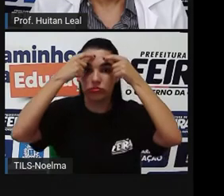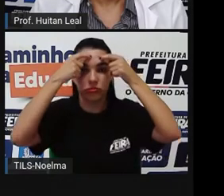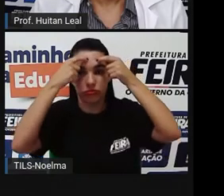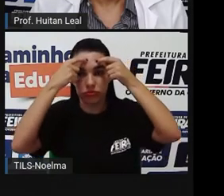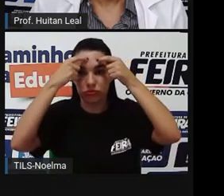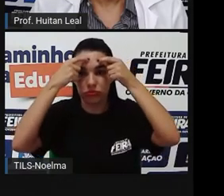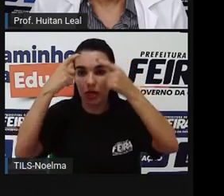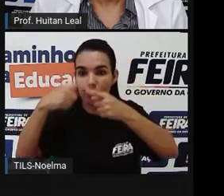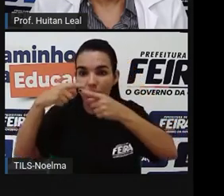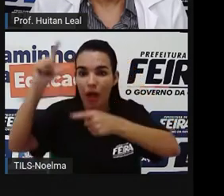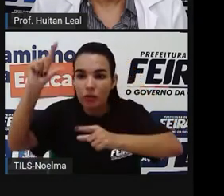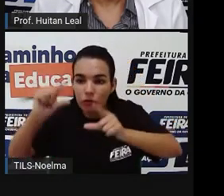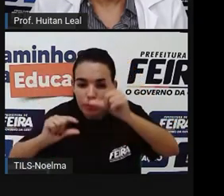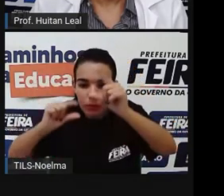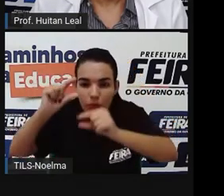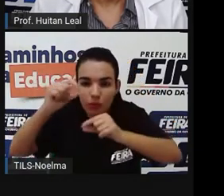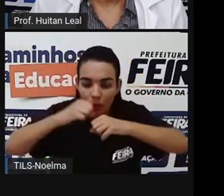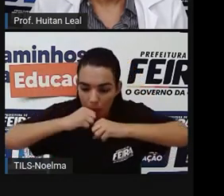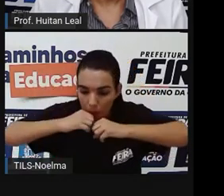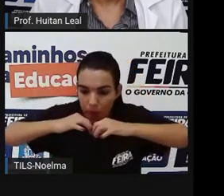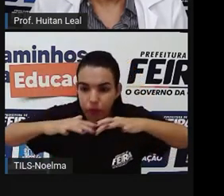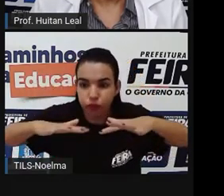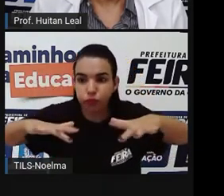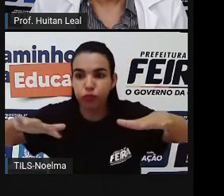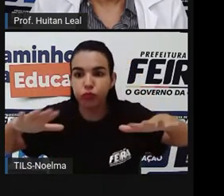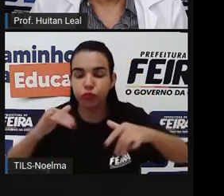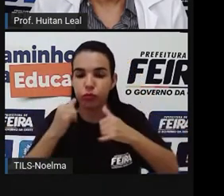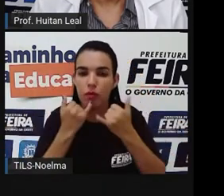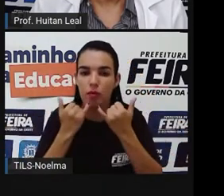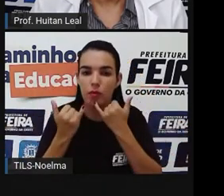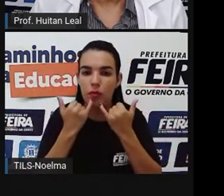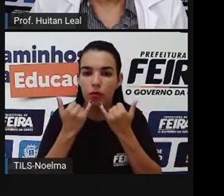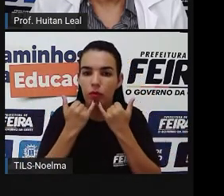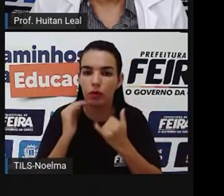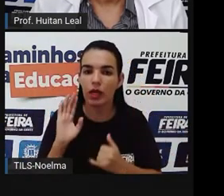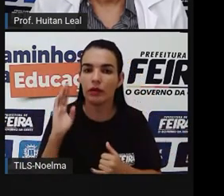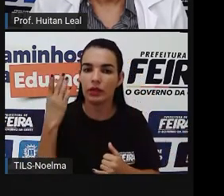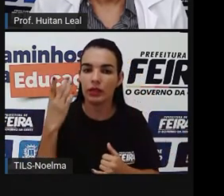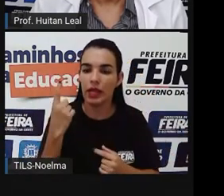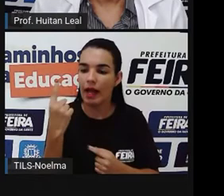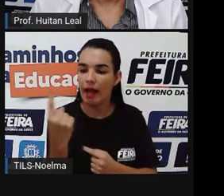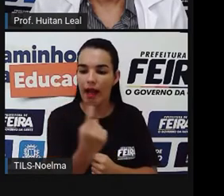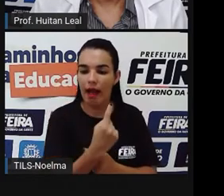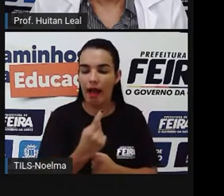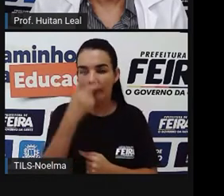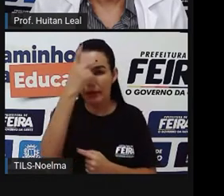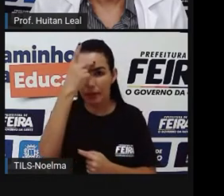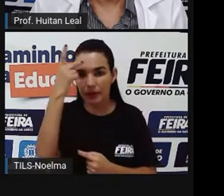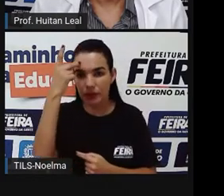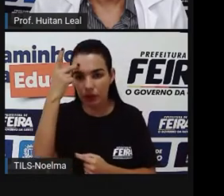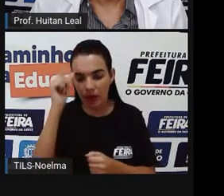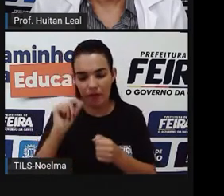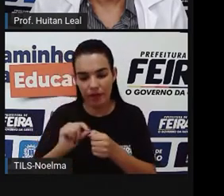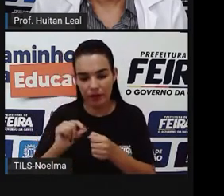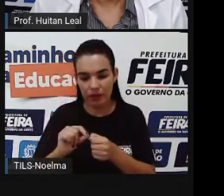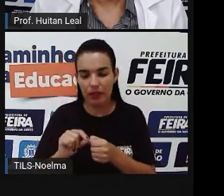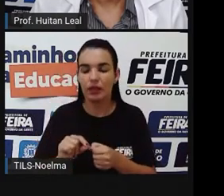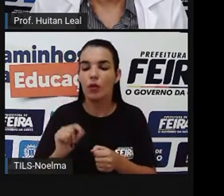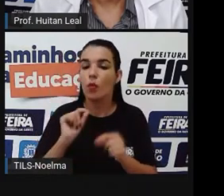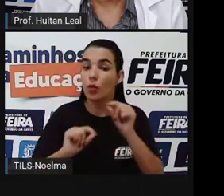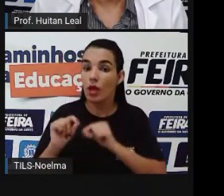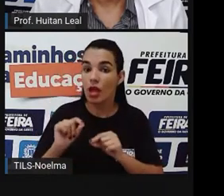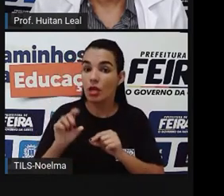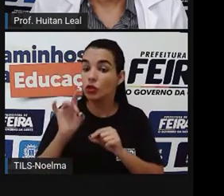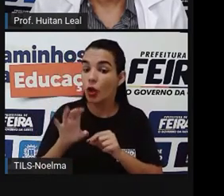de diminuir os impactos das fake news é cada cidadão fazer sua parte, compartilhando apenas aquilo que tem